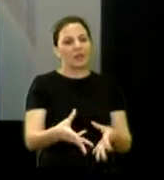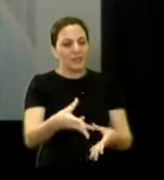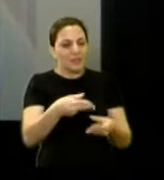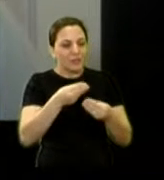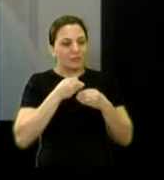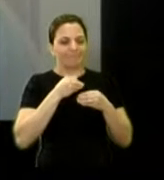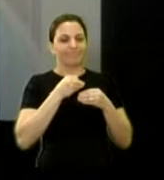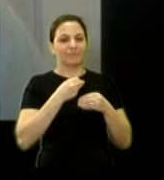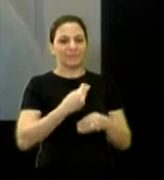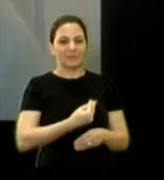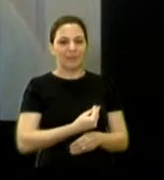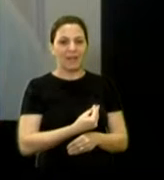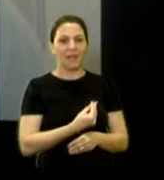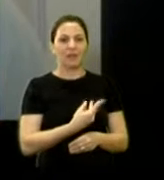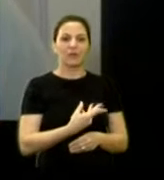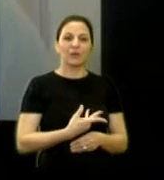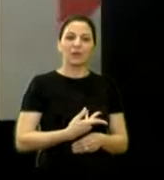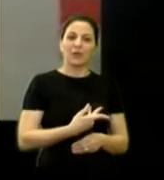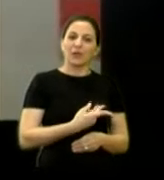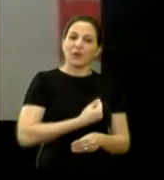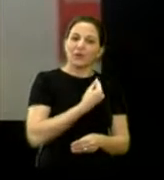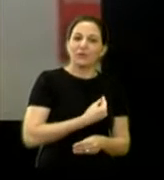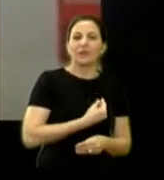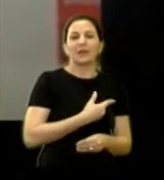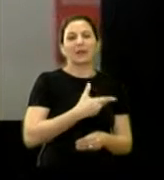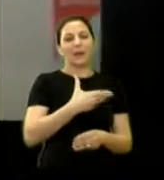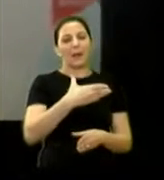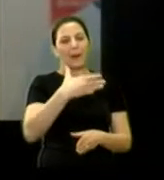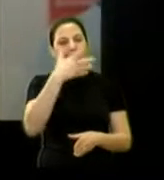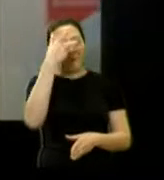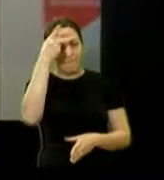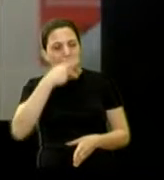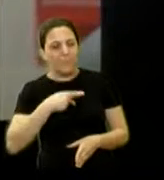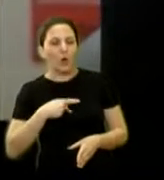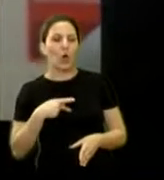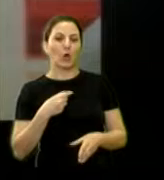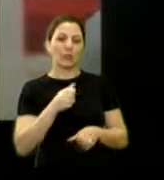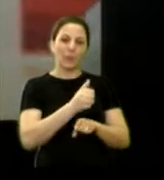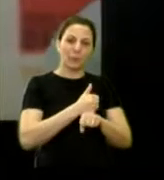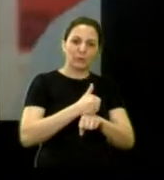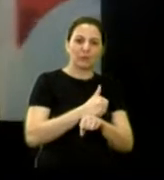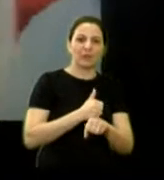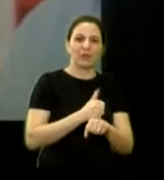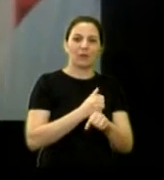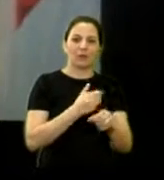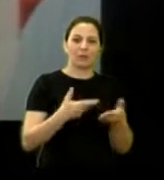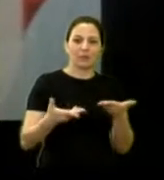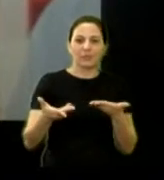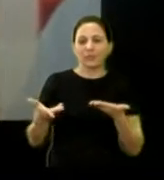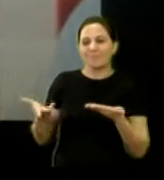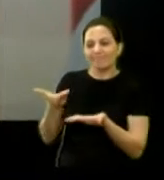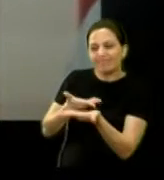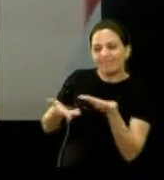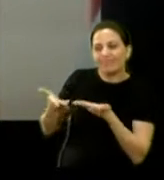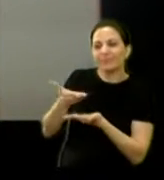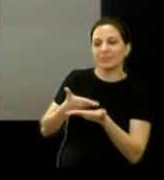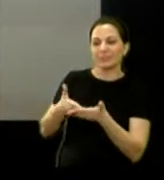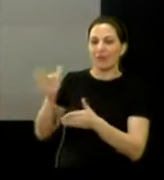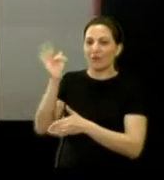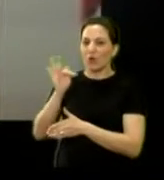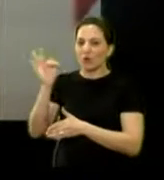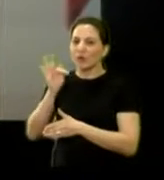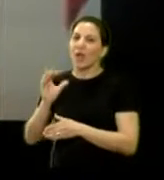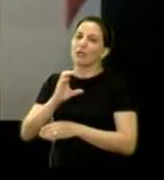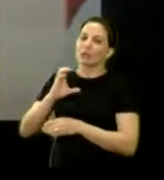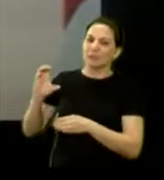não só profissional, mas pessoal também. E como é que é esse entrosamento da graduação com os docentes, com os professores, com a